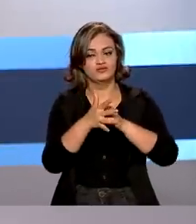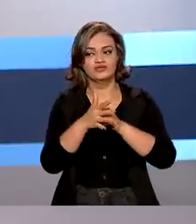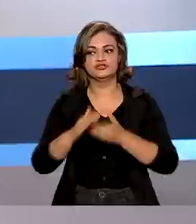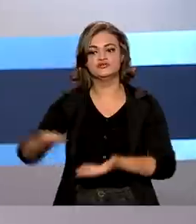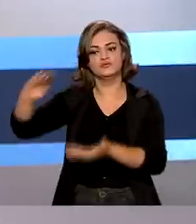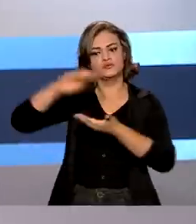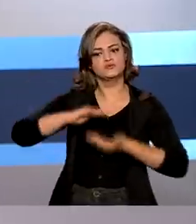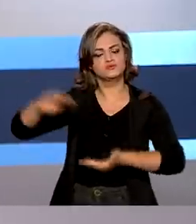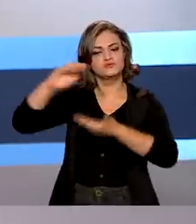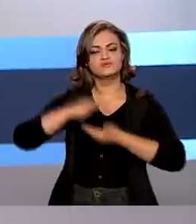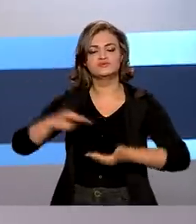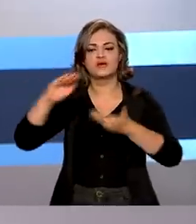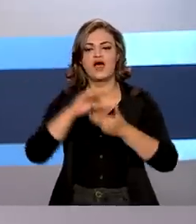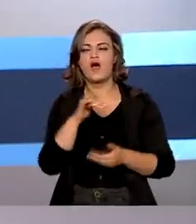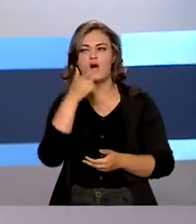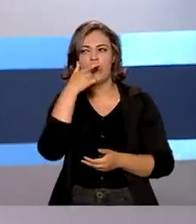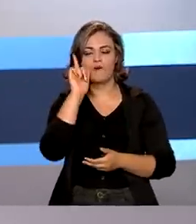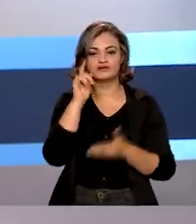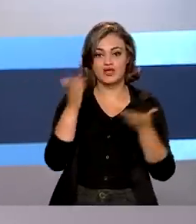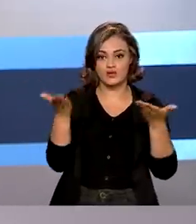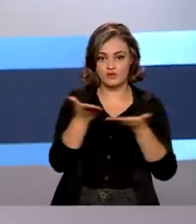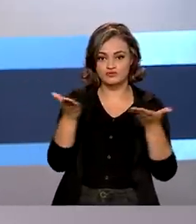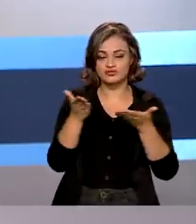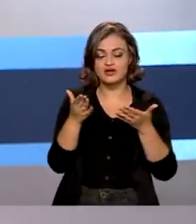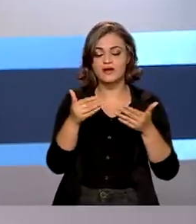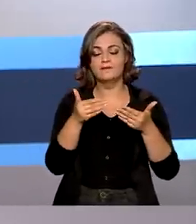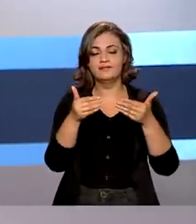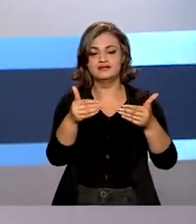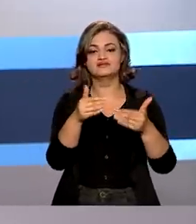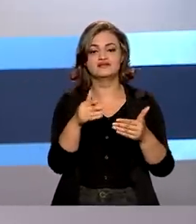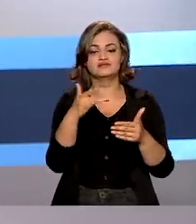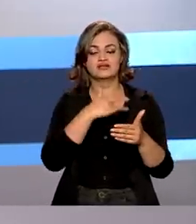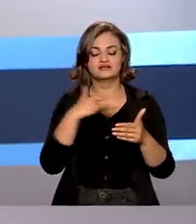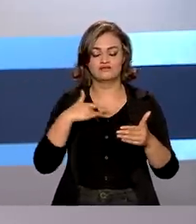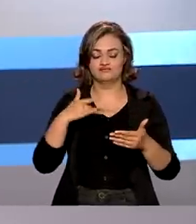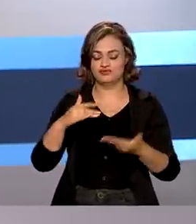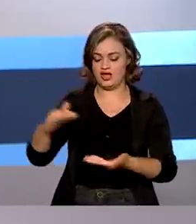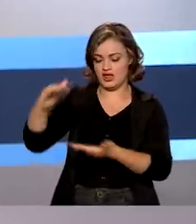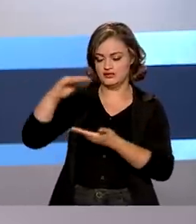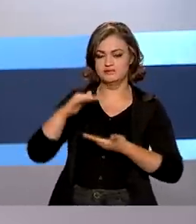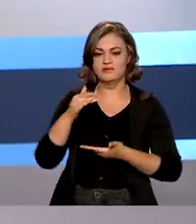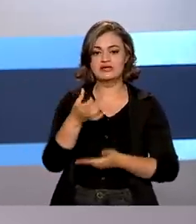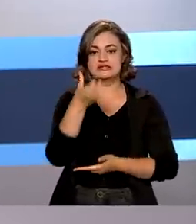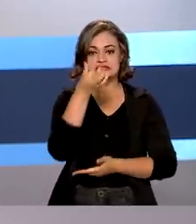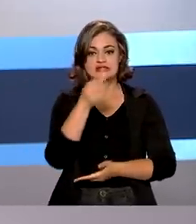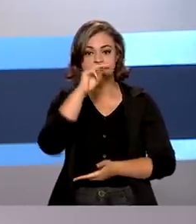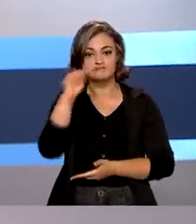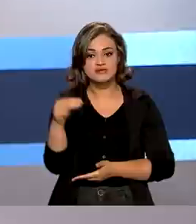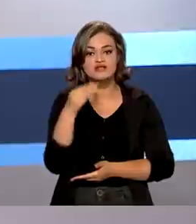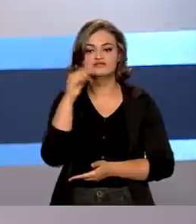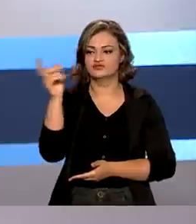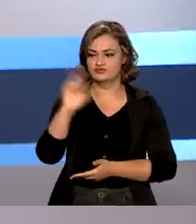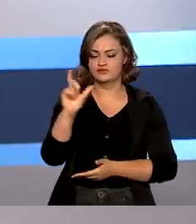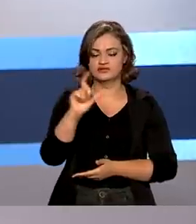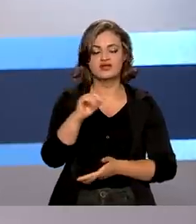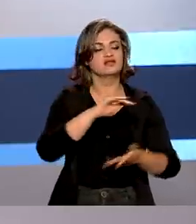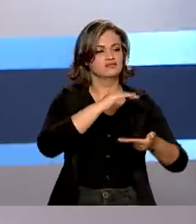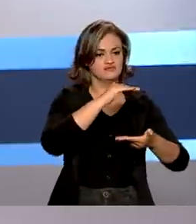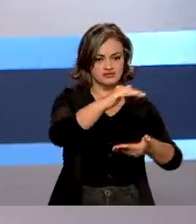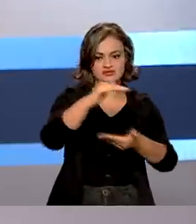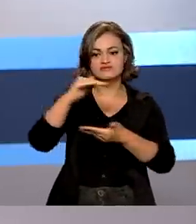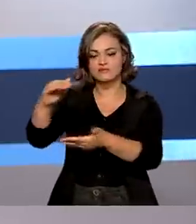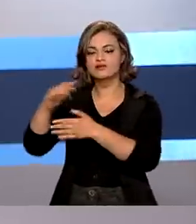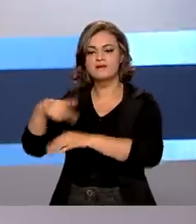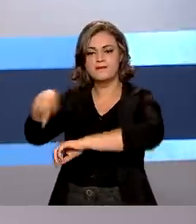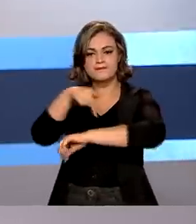param de chegar. Só entre ontem e hoje, o Ministério da Saúde recebe mais de 6 milhões de doses que serão distribuídas em